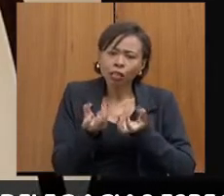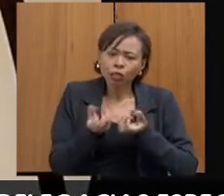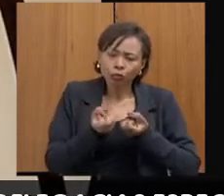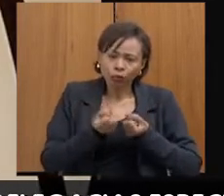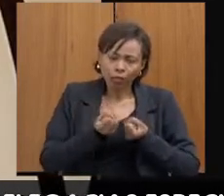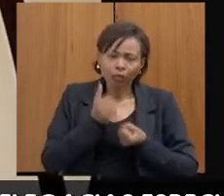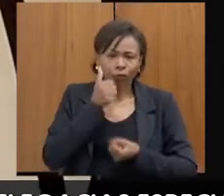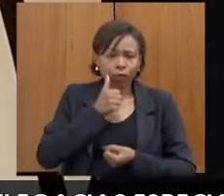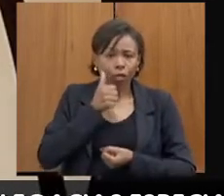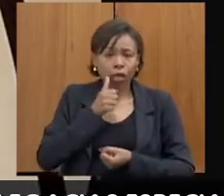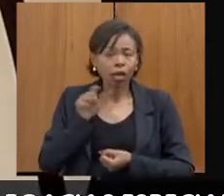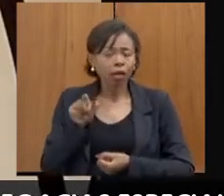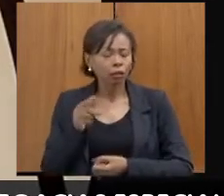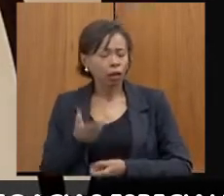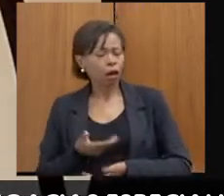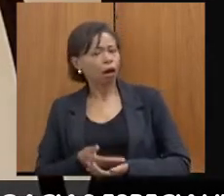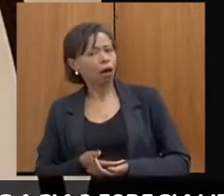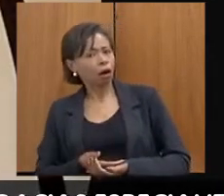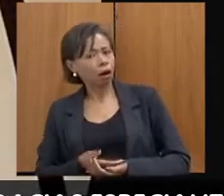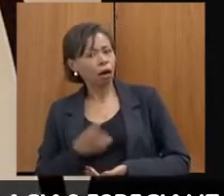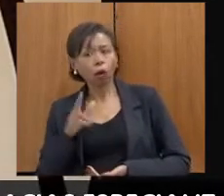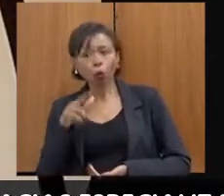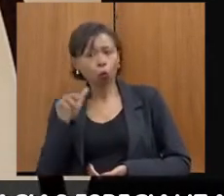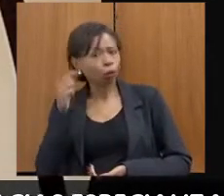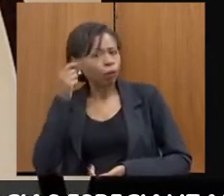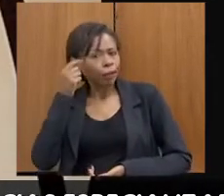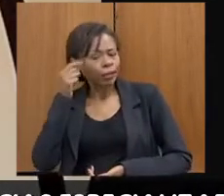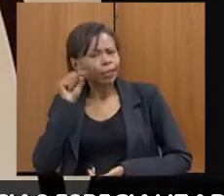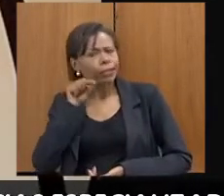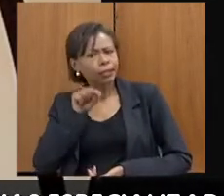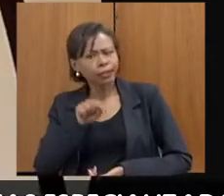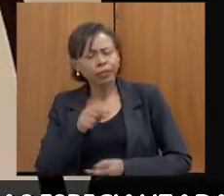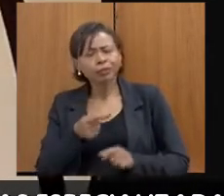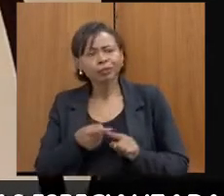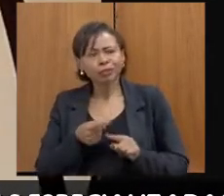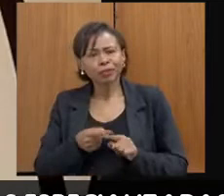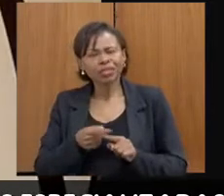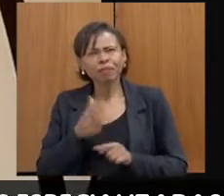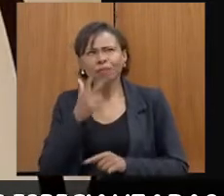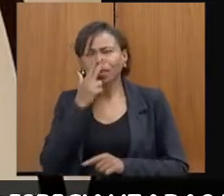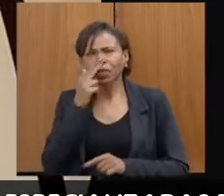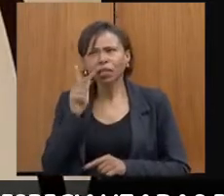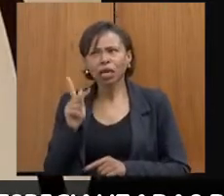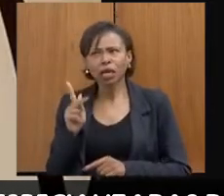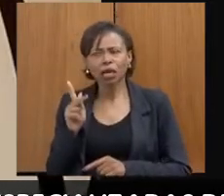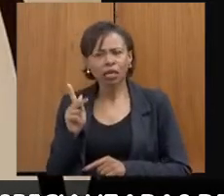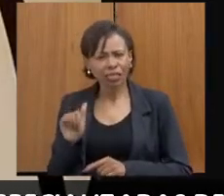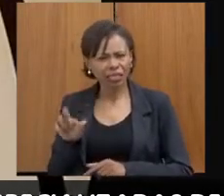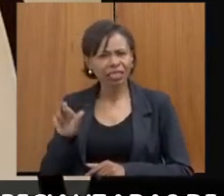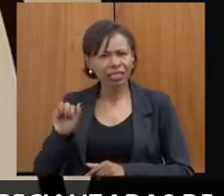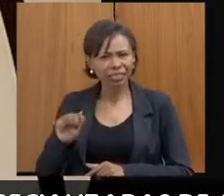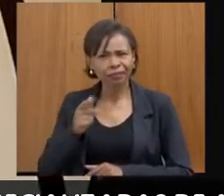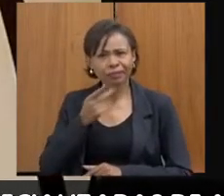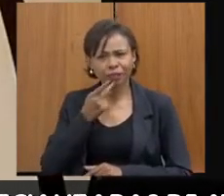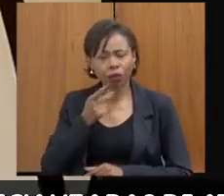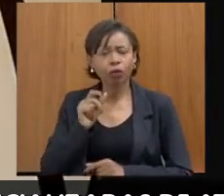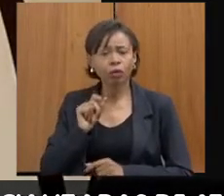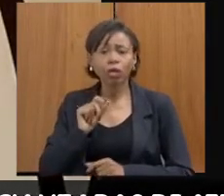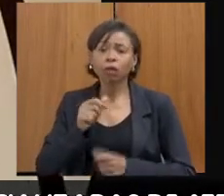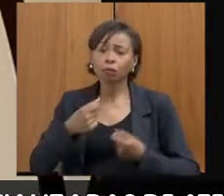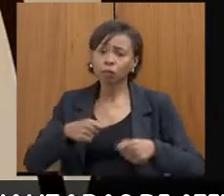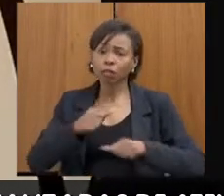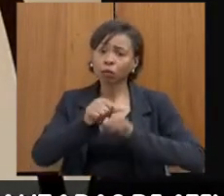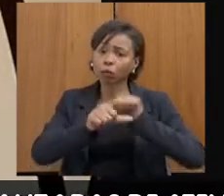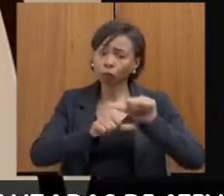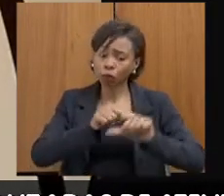dizer, nossa, nunca imaginei que fosse assim, porque como, salvo engano, foi a doutora que falou, tirar aquele aspecto que